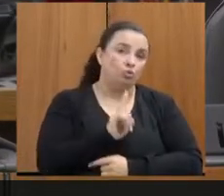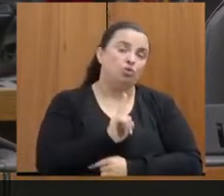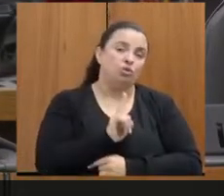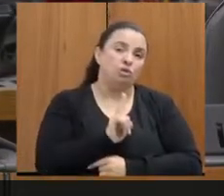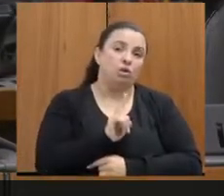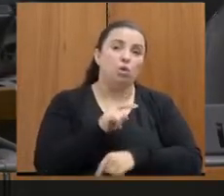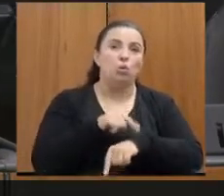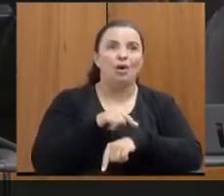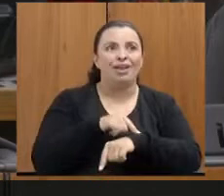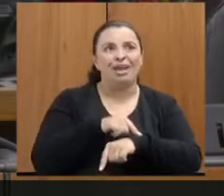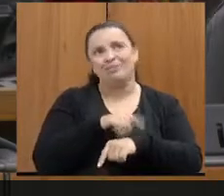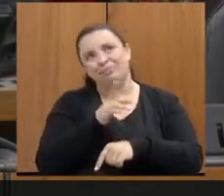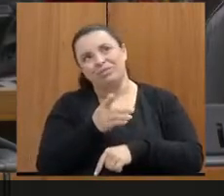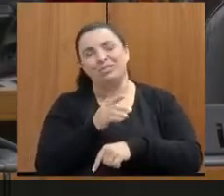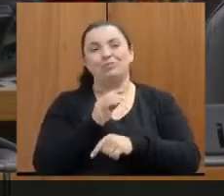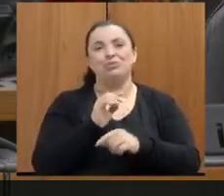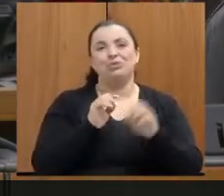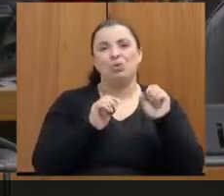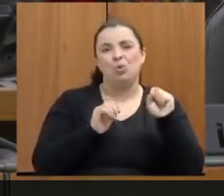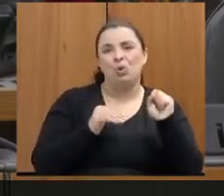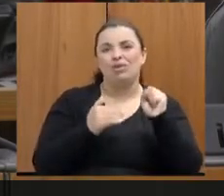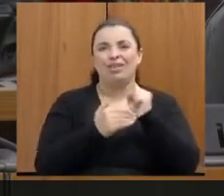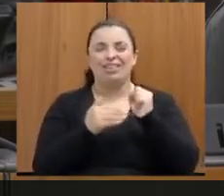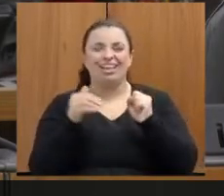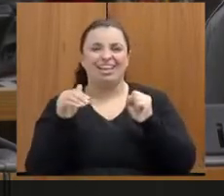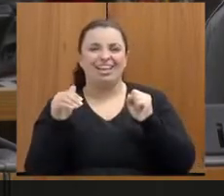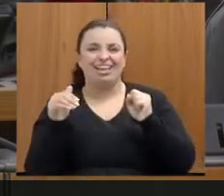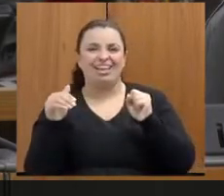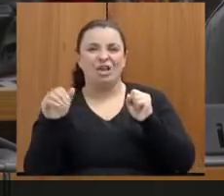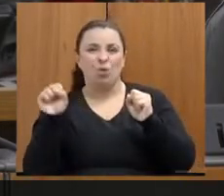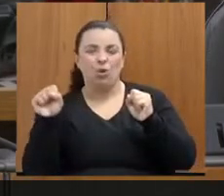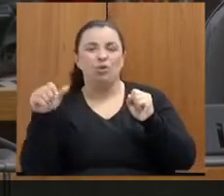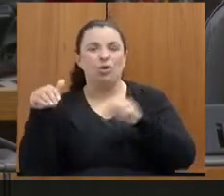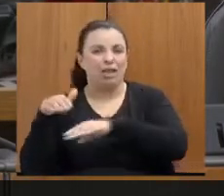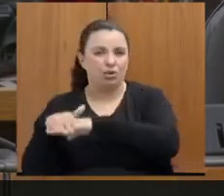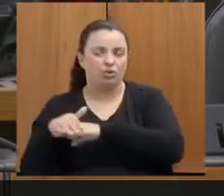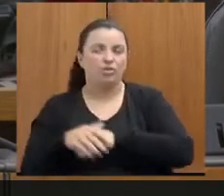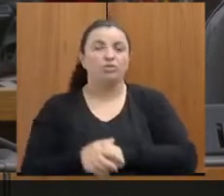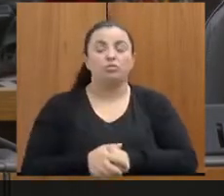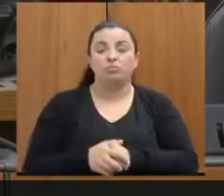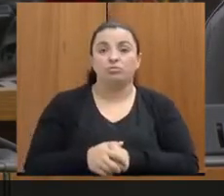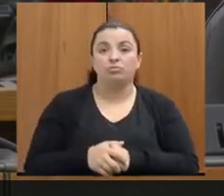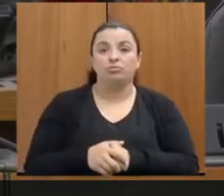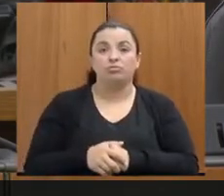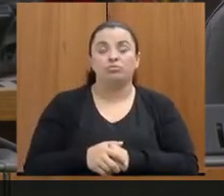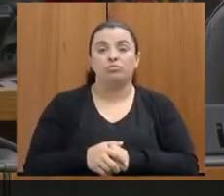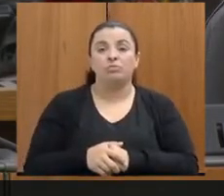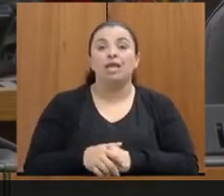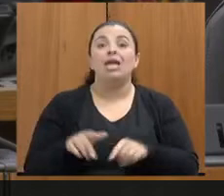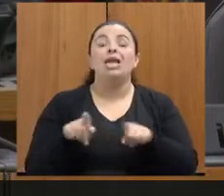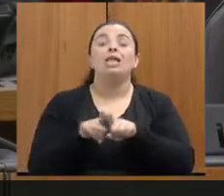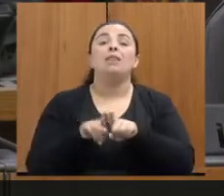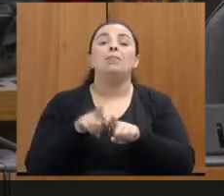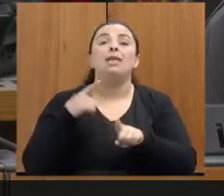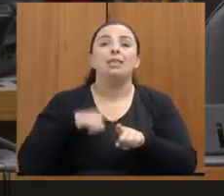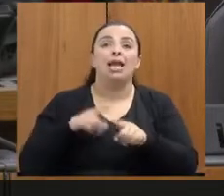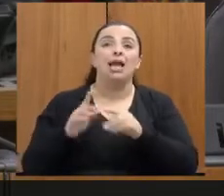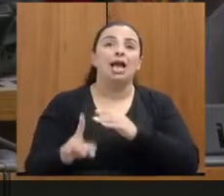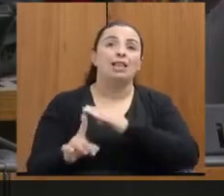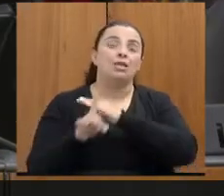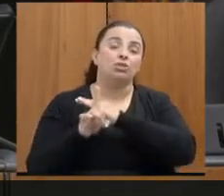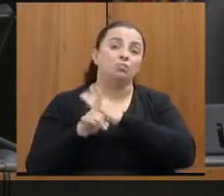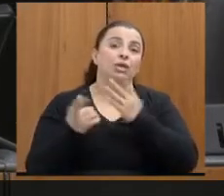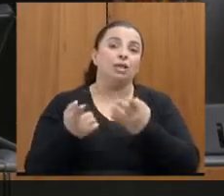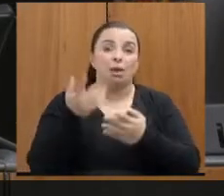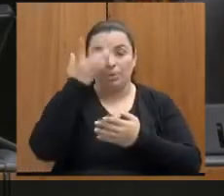Mas também realizamos atendimentos de pessoas que foram intimadas para prestar declarações em procedimentos já em andamento,